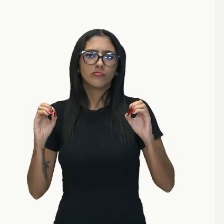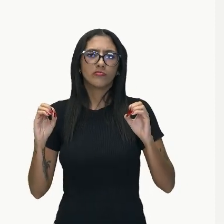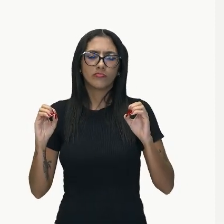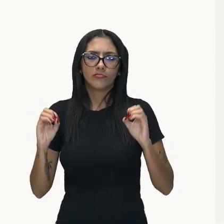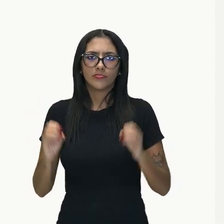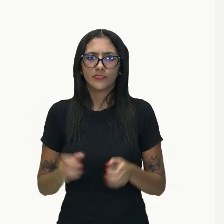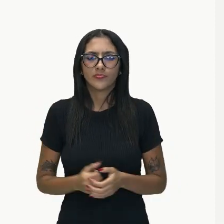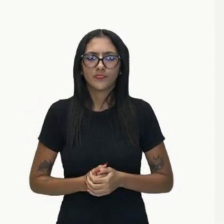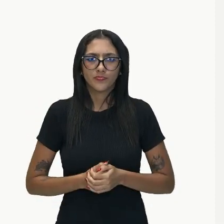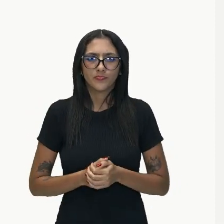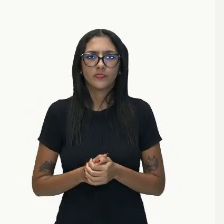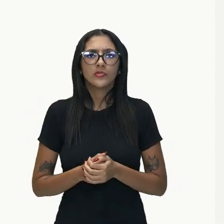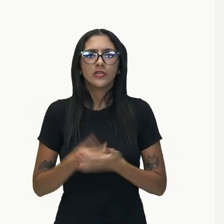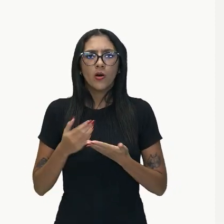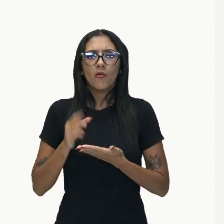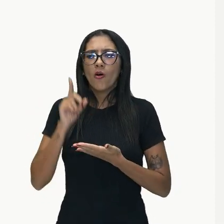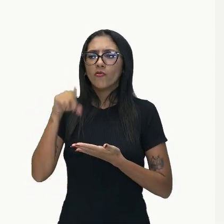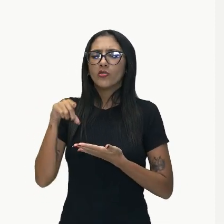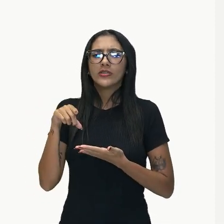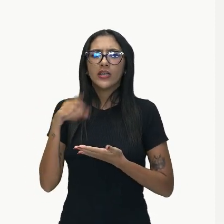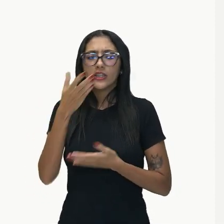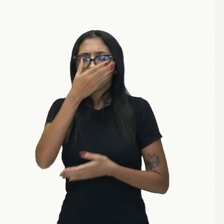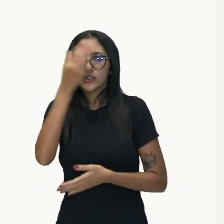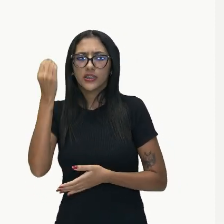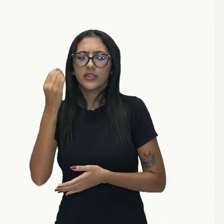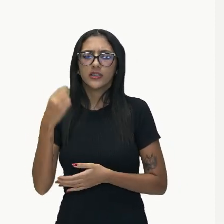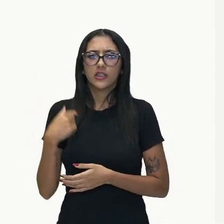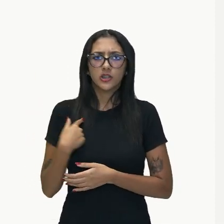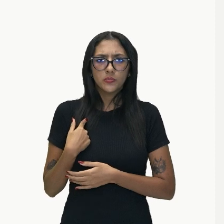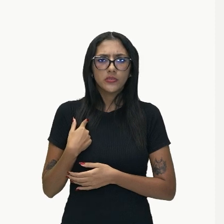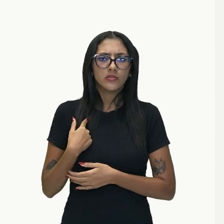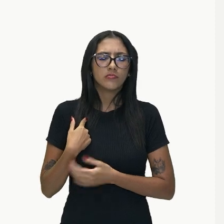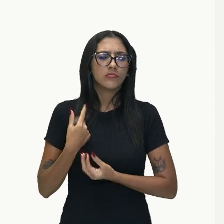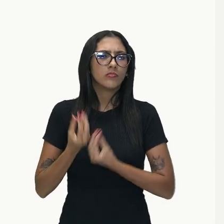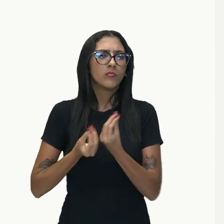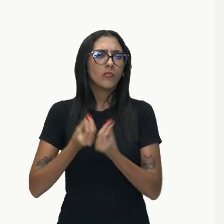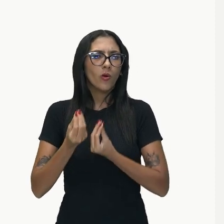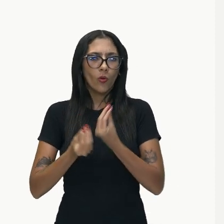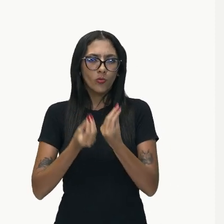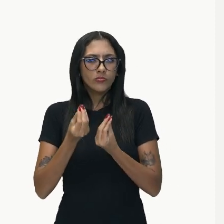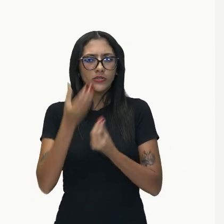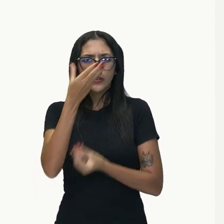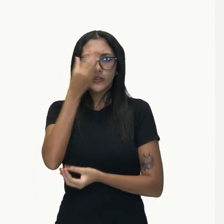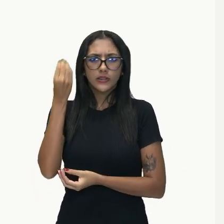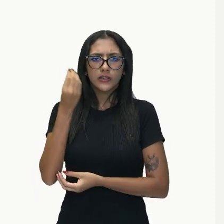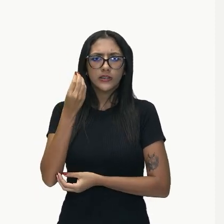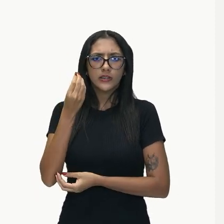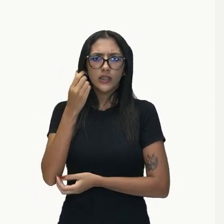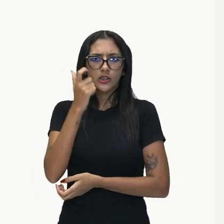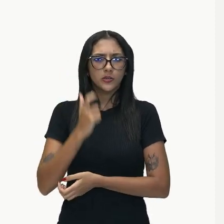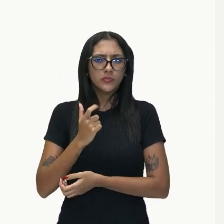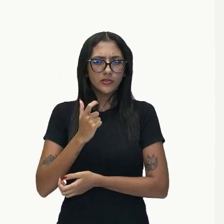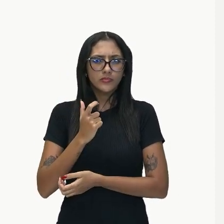Observem que você me esqueça, é a nossa oração subordinada, substantiva,